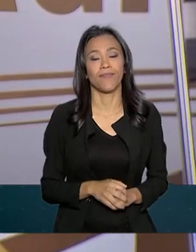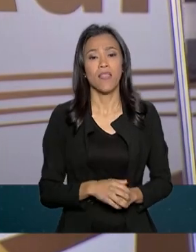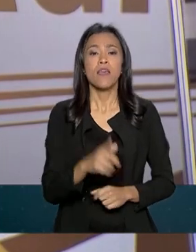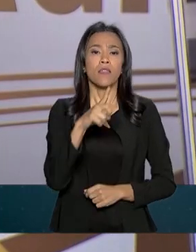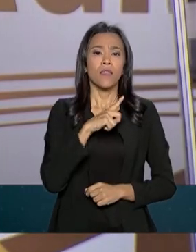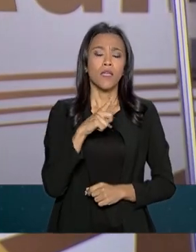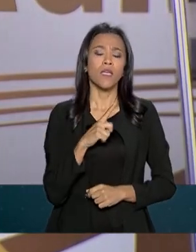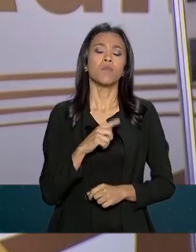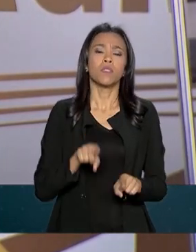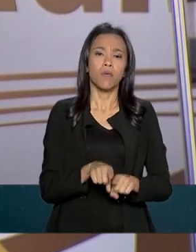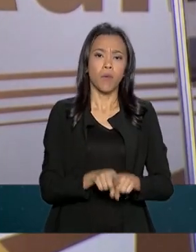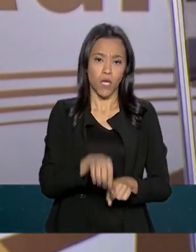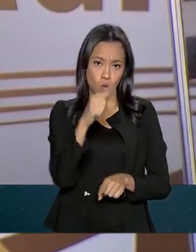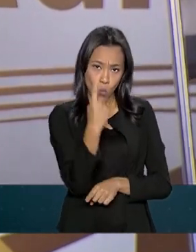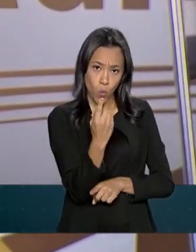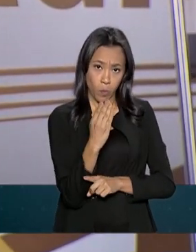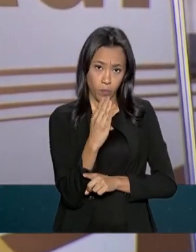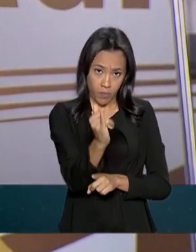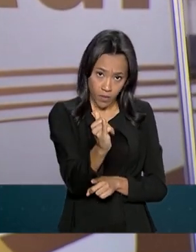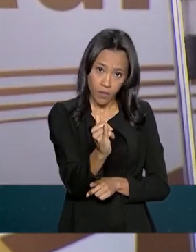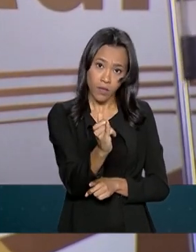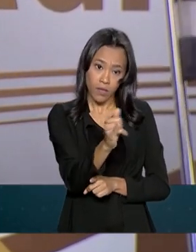bilhão para o seguro rural.